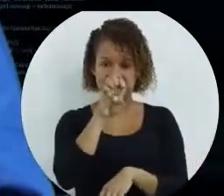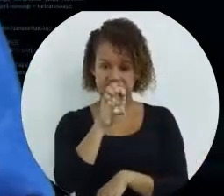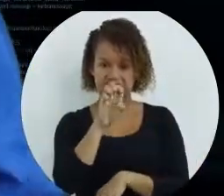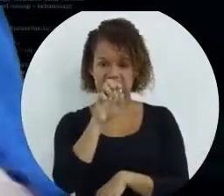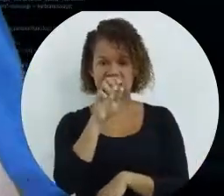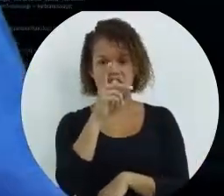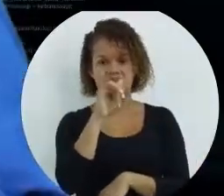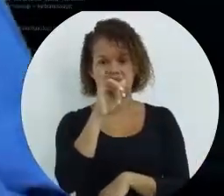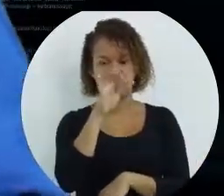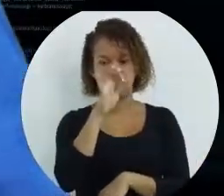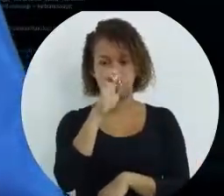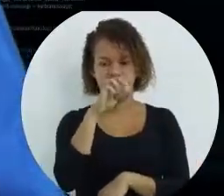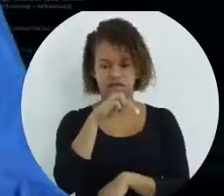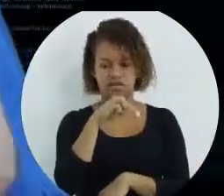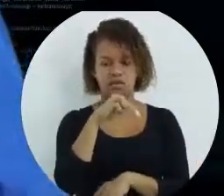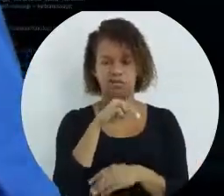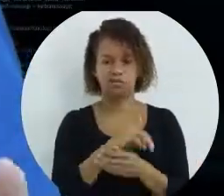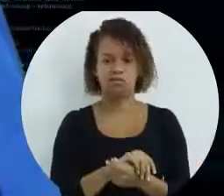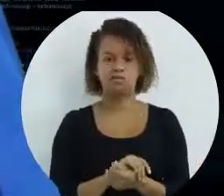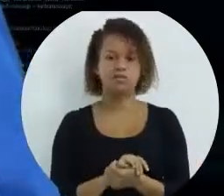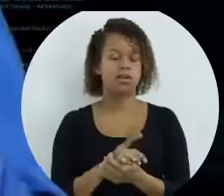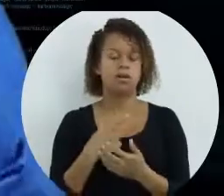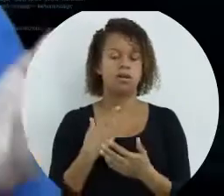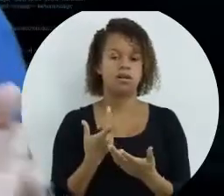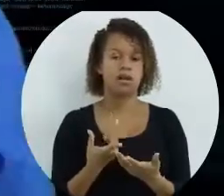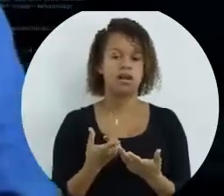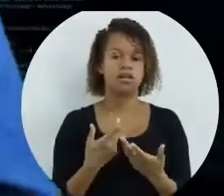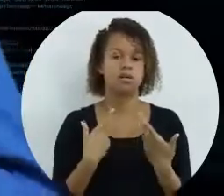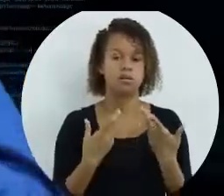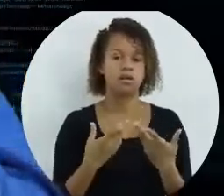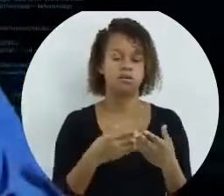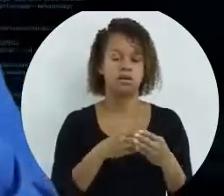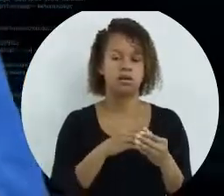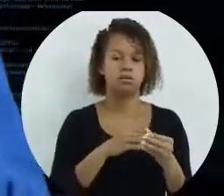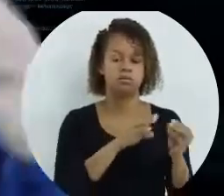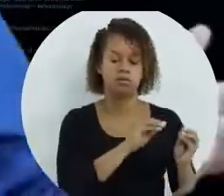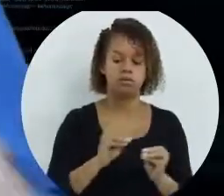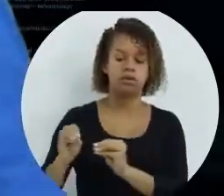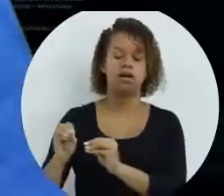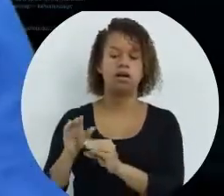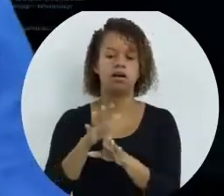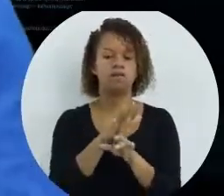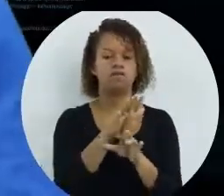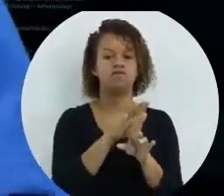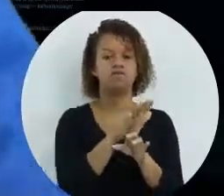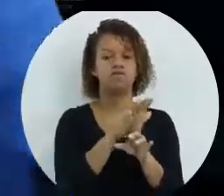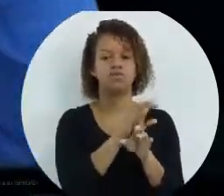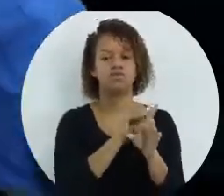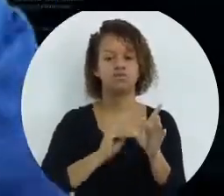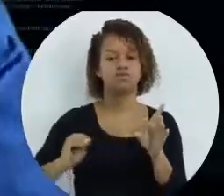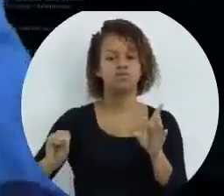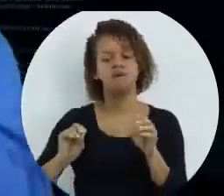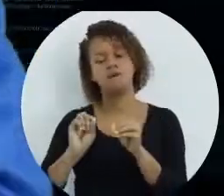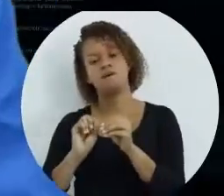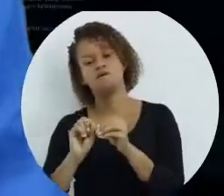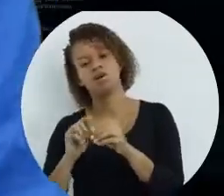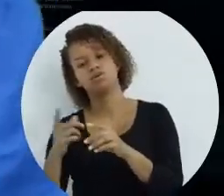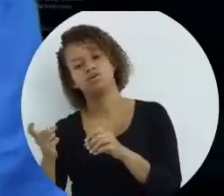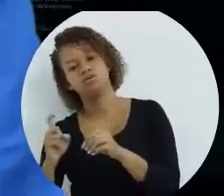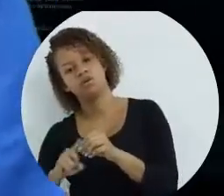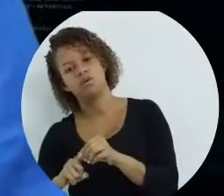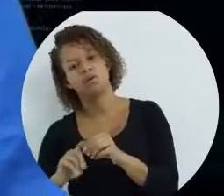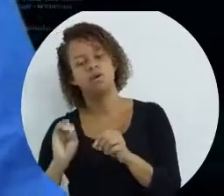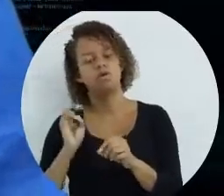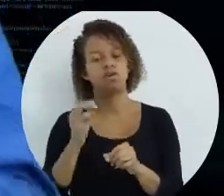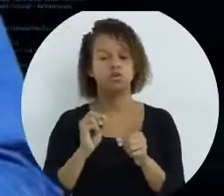if, ela tem essa condição de desviar o fluxo para, ou faz um bloco ou